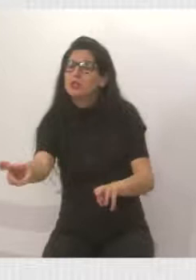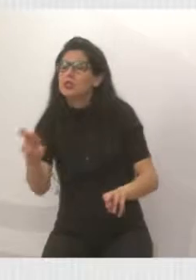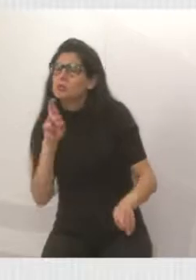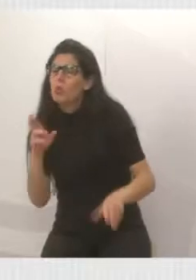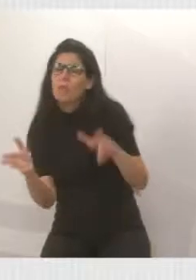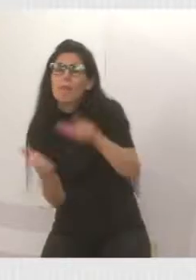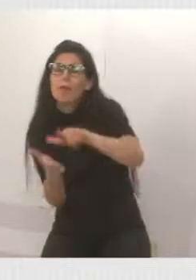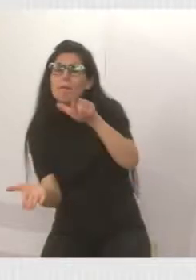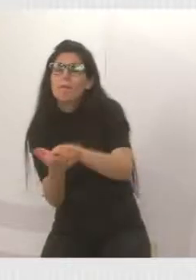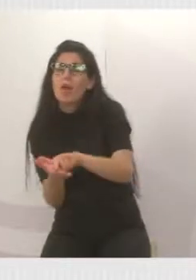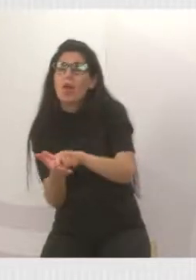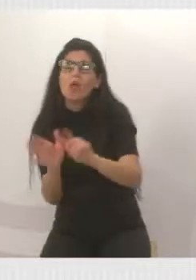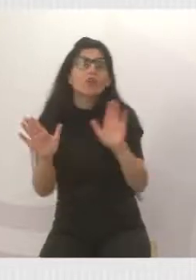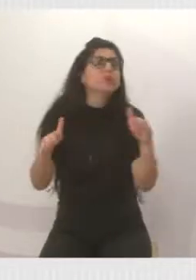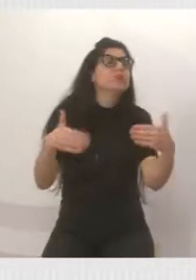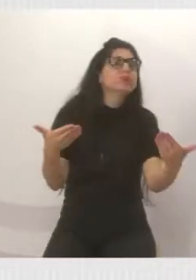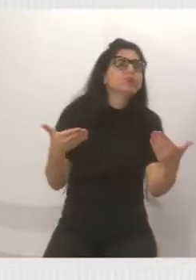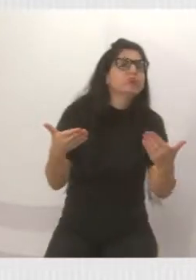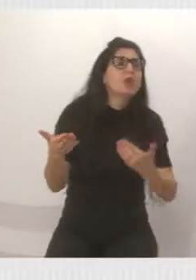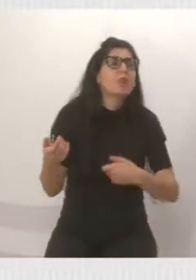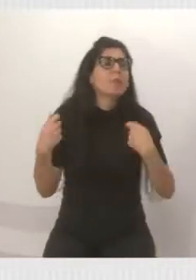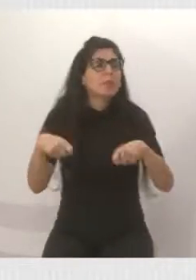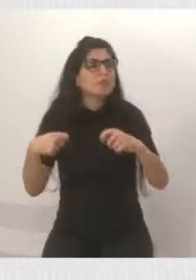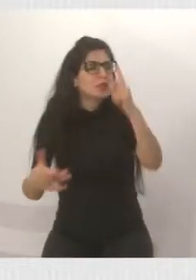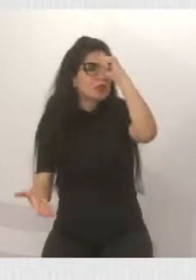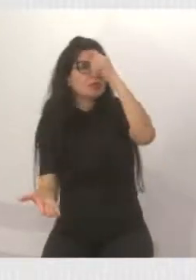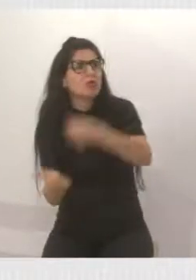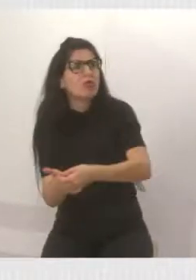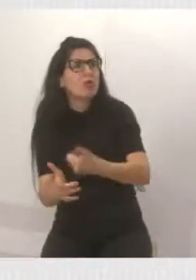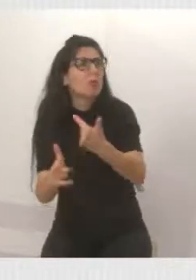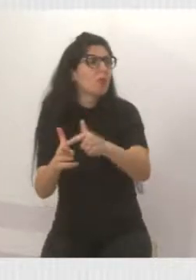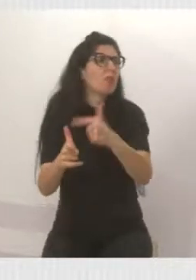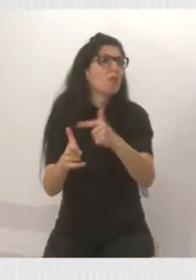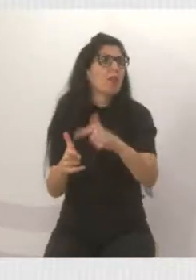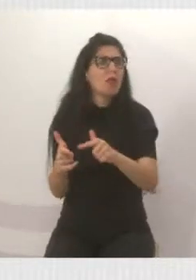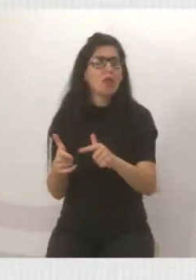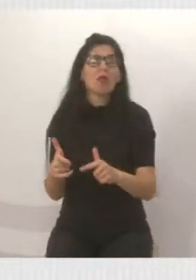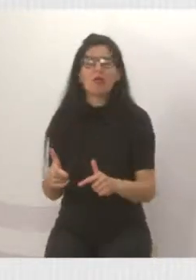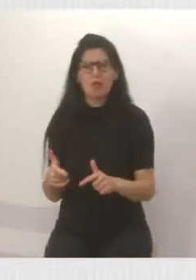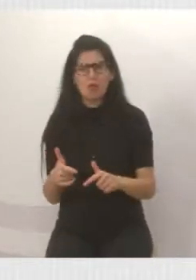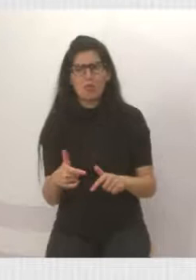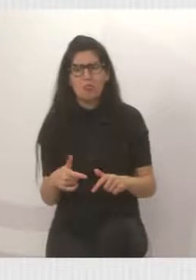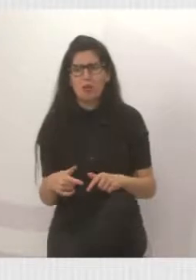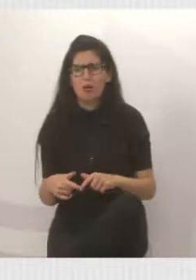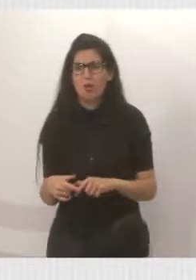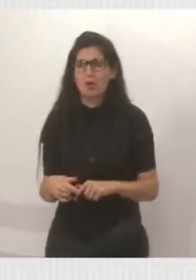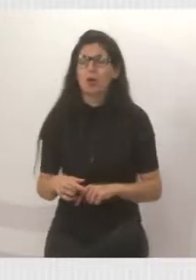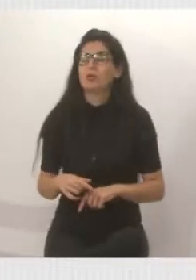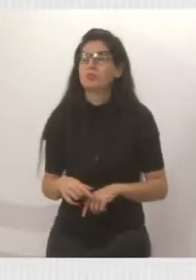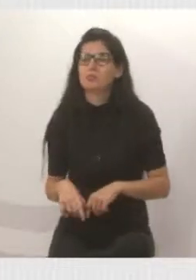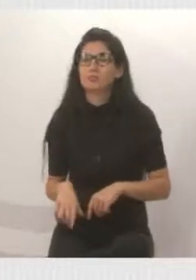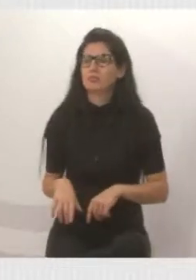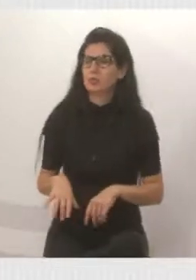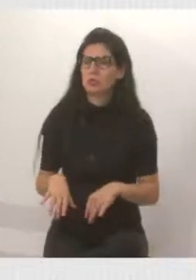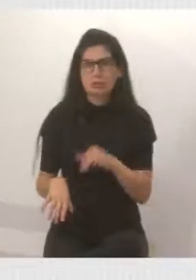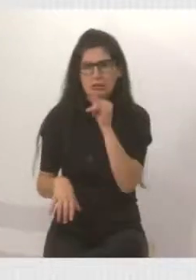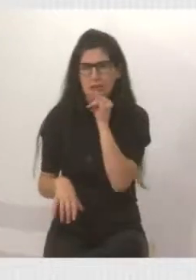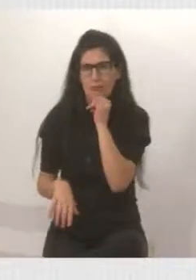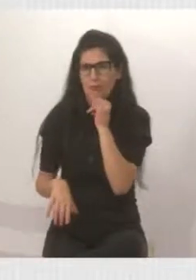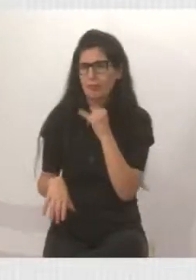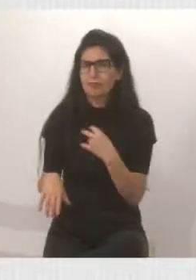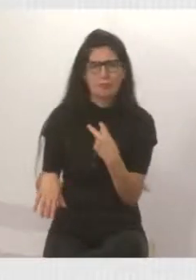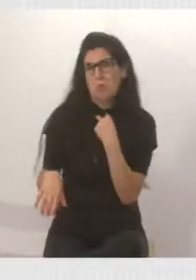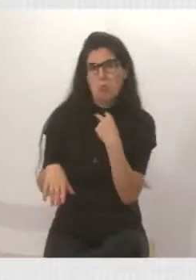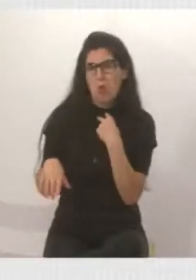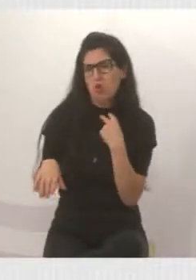para quando tiver problema no bar, assim, para não vir fazer, dizer para o morador, ó morador, tem que fechar o bar, porque não tem